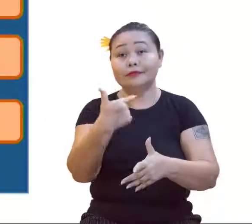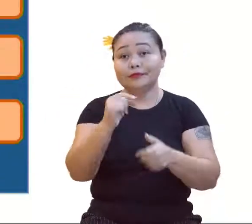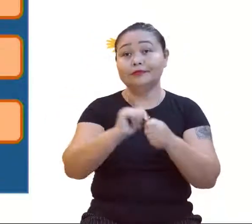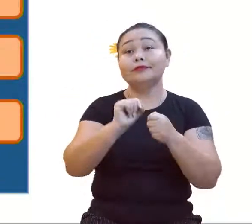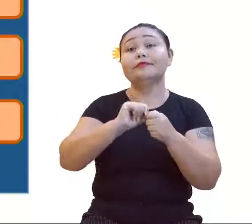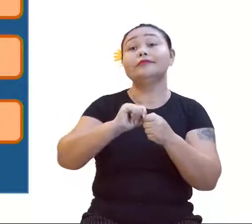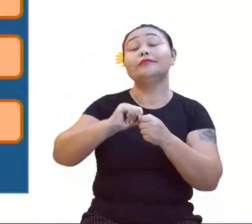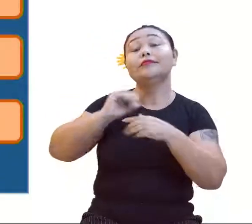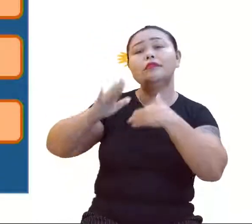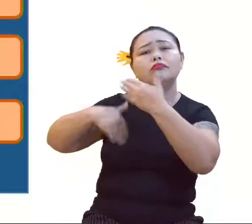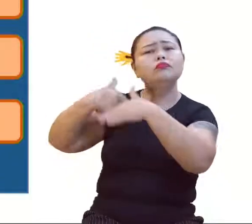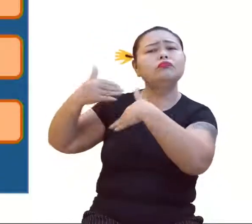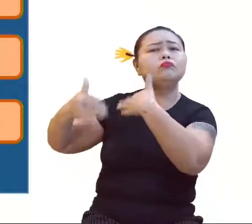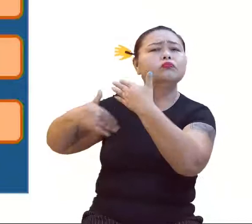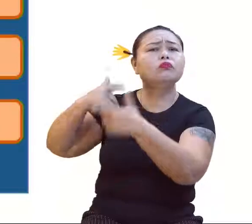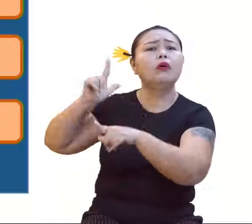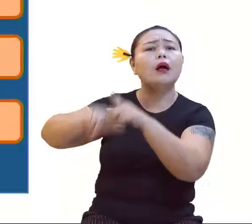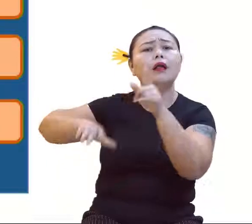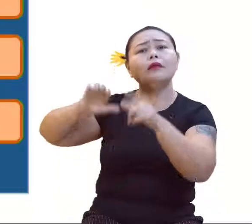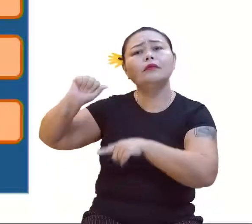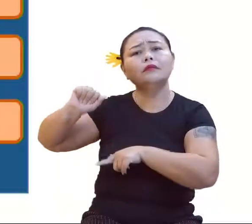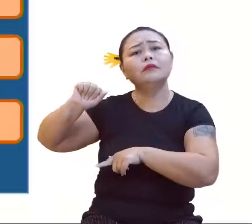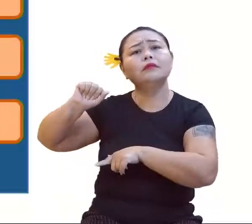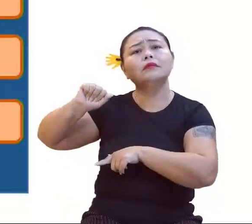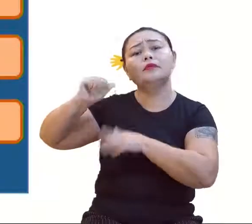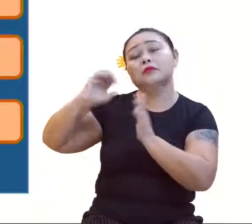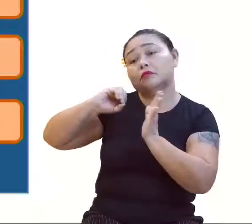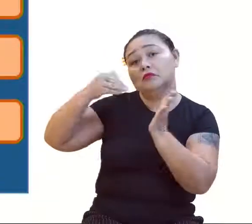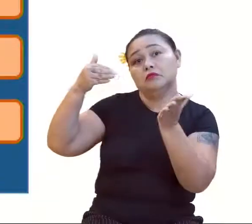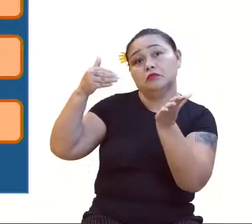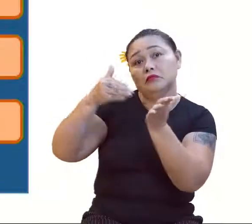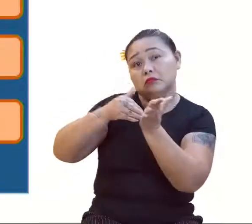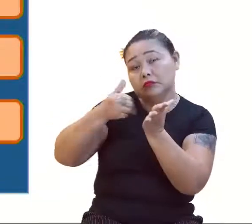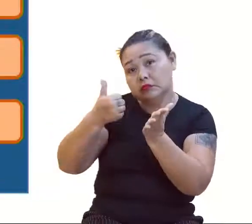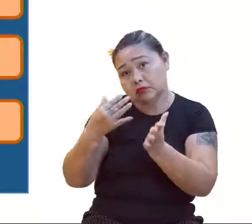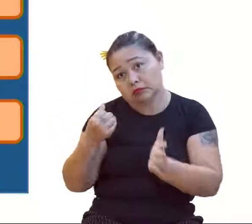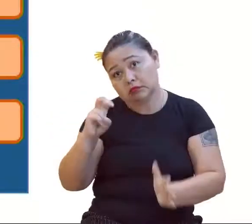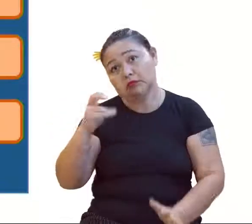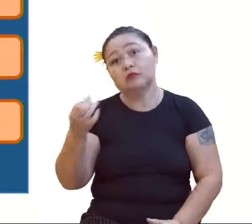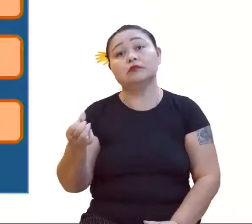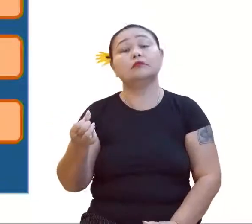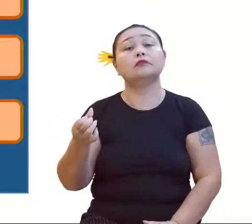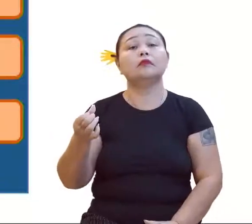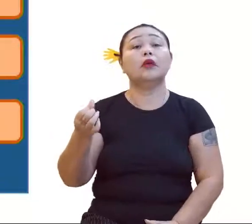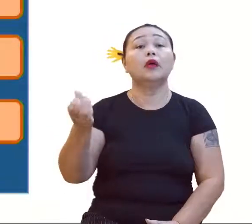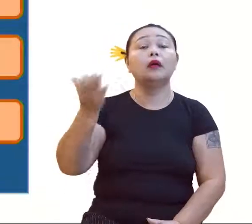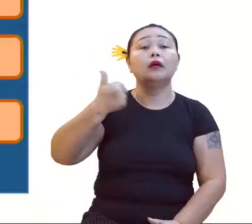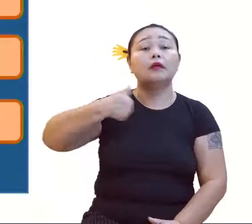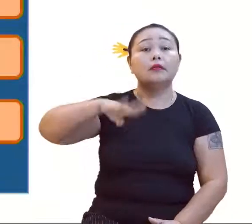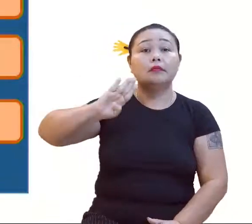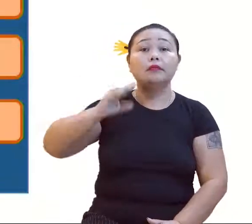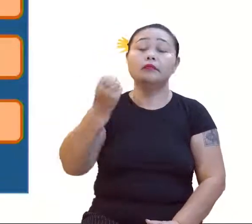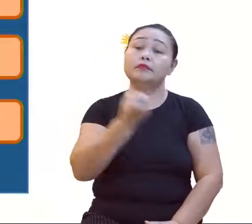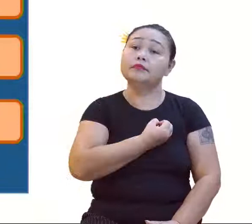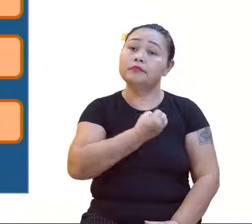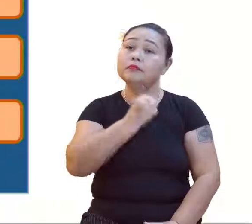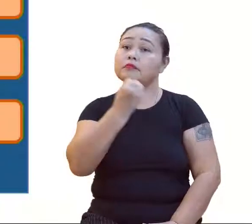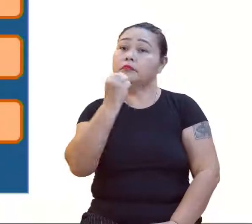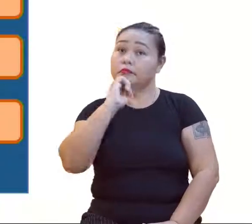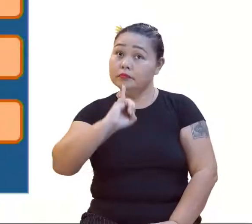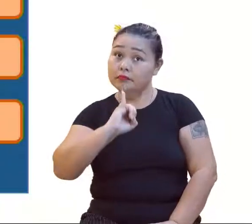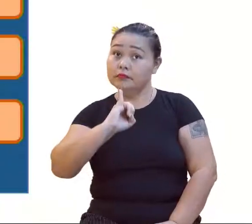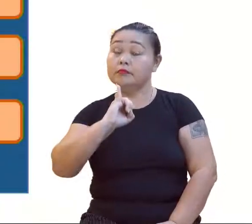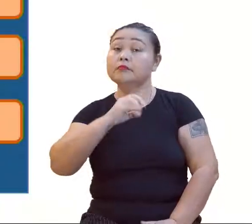Infinita. A letra A, que vai de 0, 1, 2, 3, 4, 5 e 6. A letra B, que fala dos números